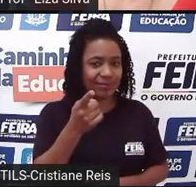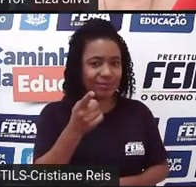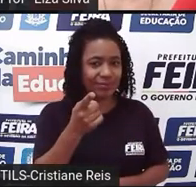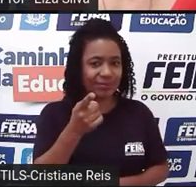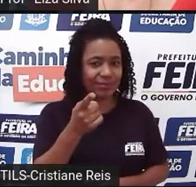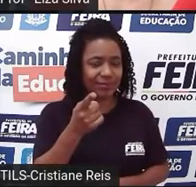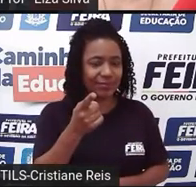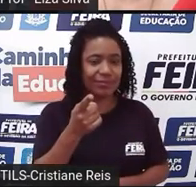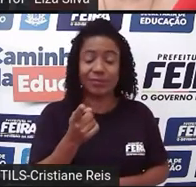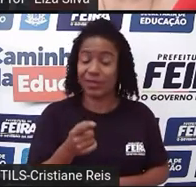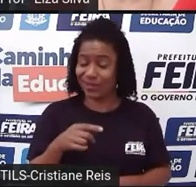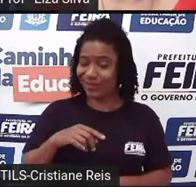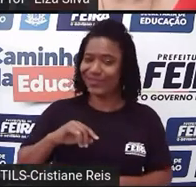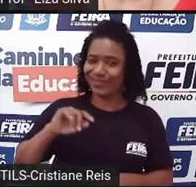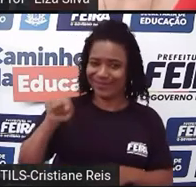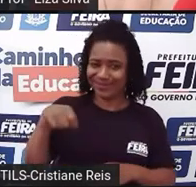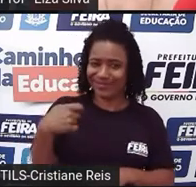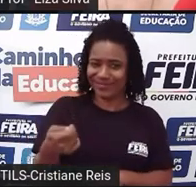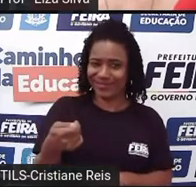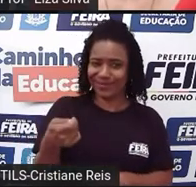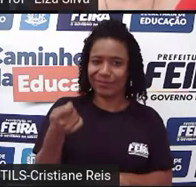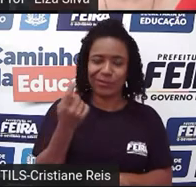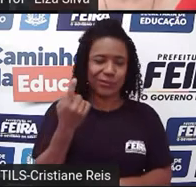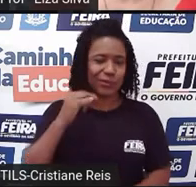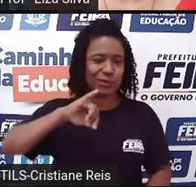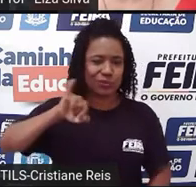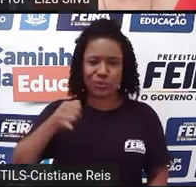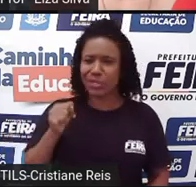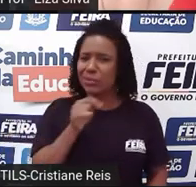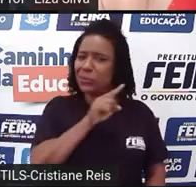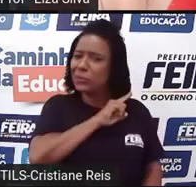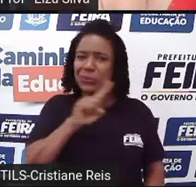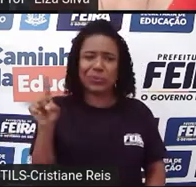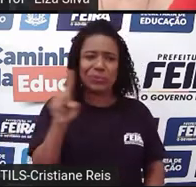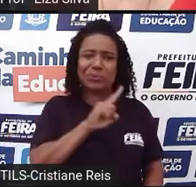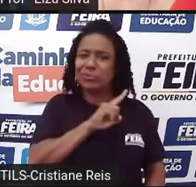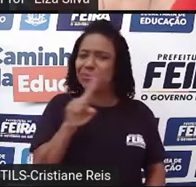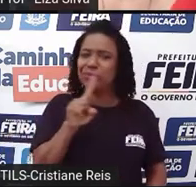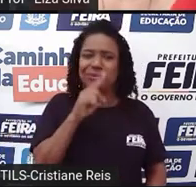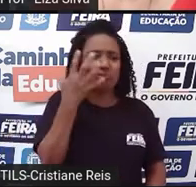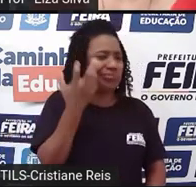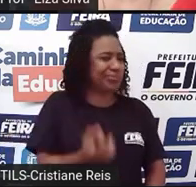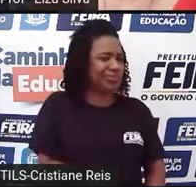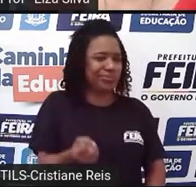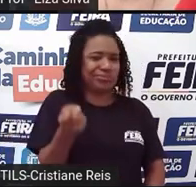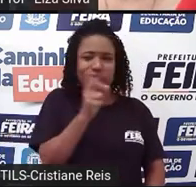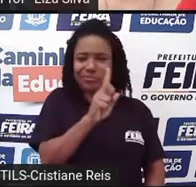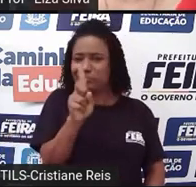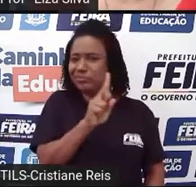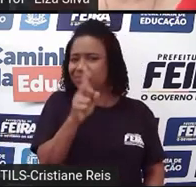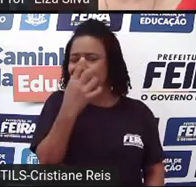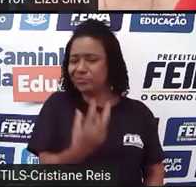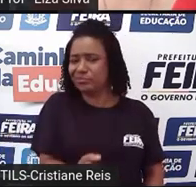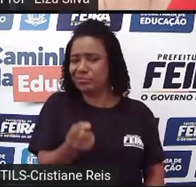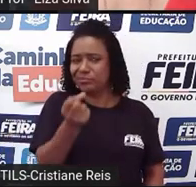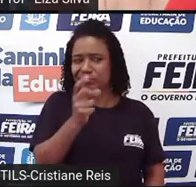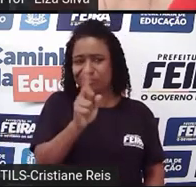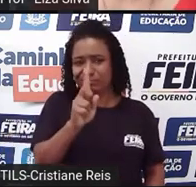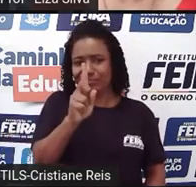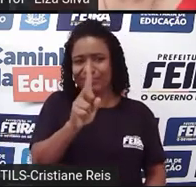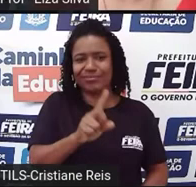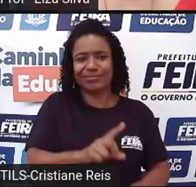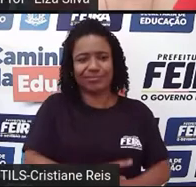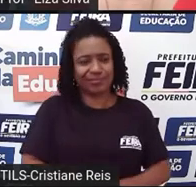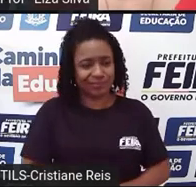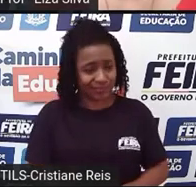No, no, no, no, no. É o que Julieta diz. Então, Julieta refuses to marry Prince. Julieta